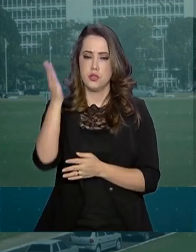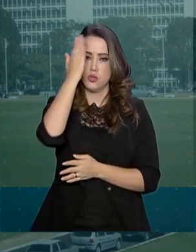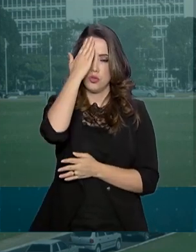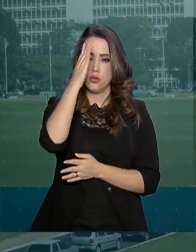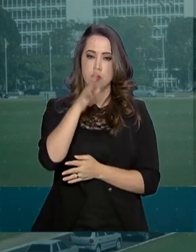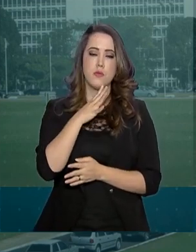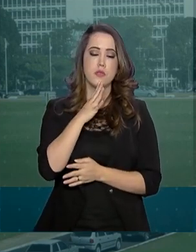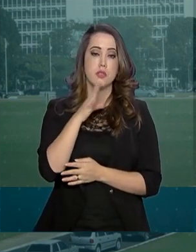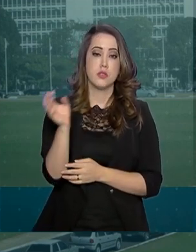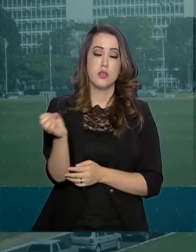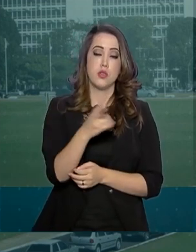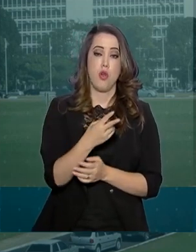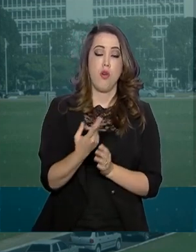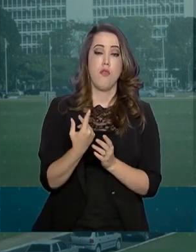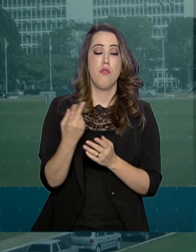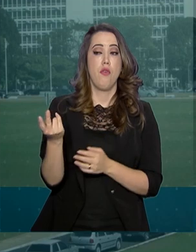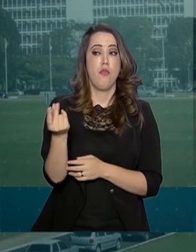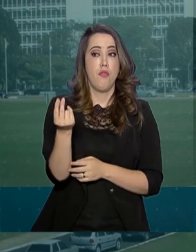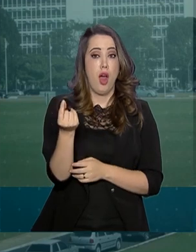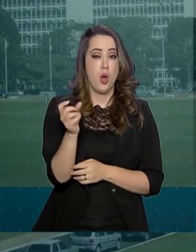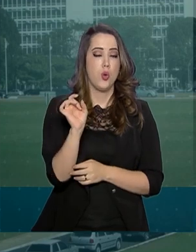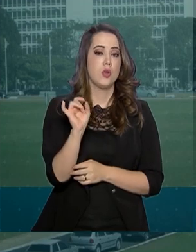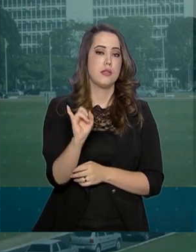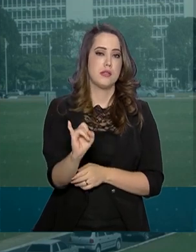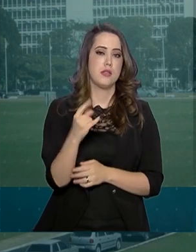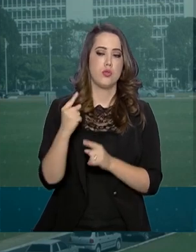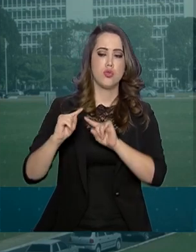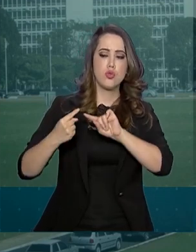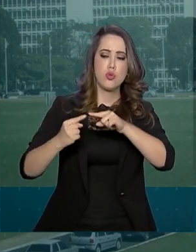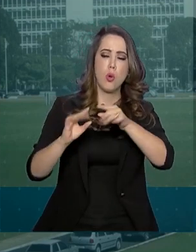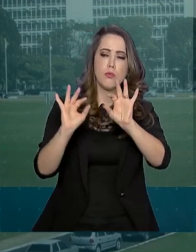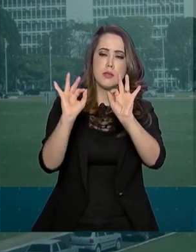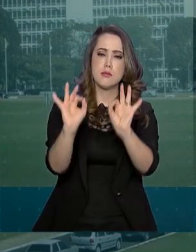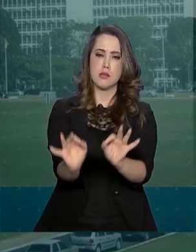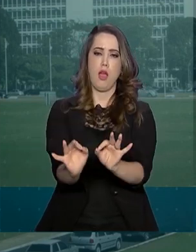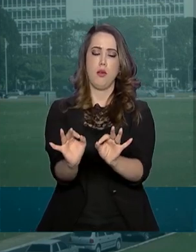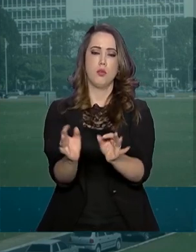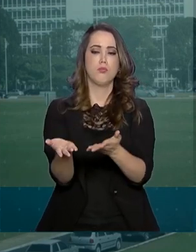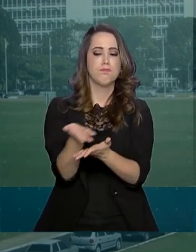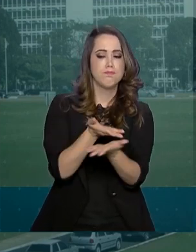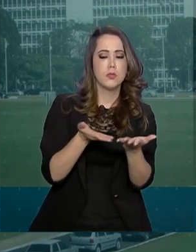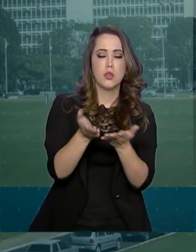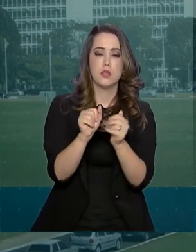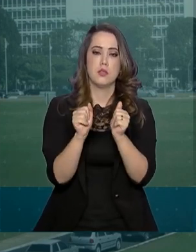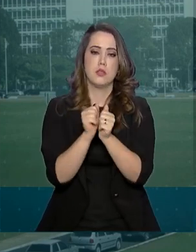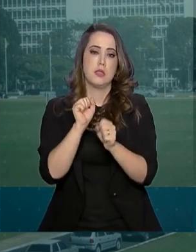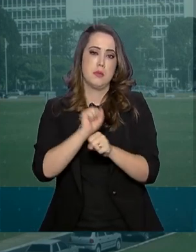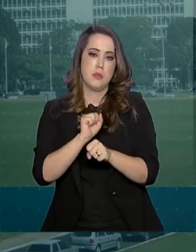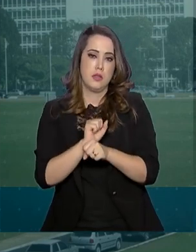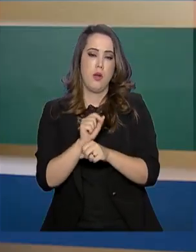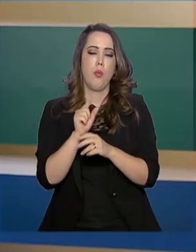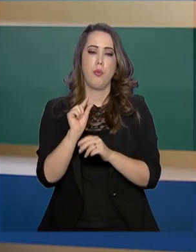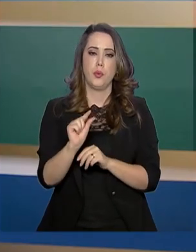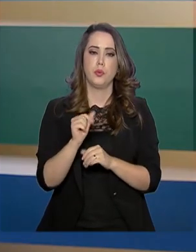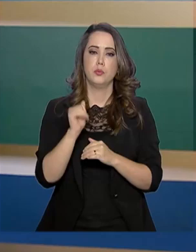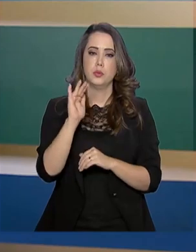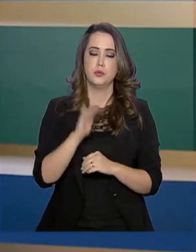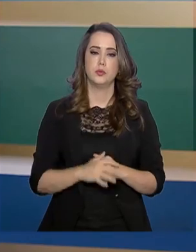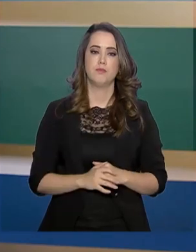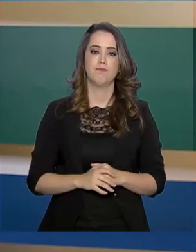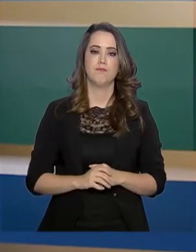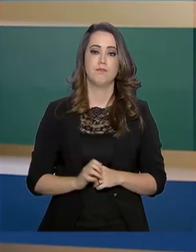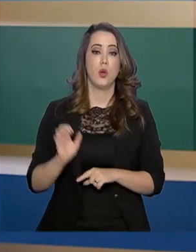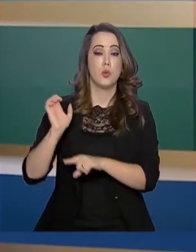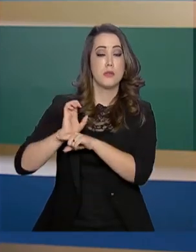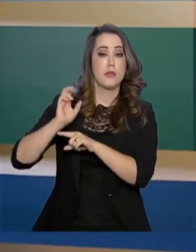E a tabela nova só quando a gente conseguir fechar o consenso, quando a gente conseguir negociar e tiver o pessoal confortável. Os